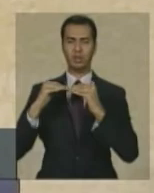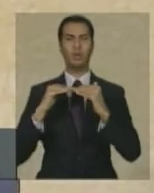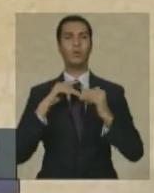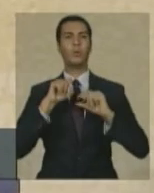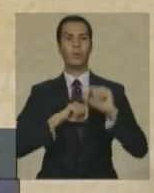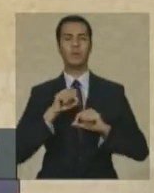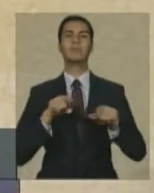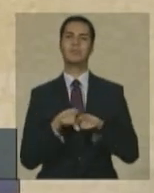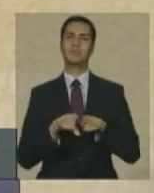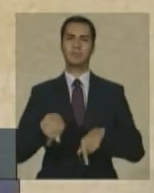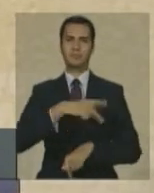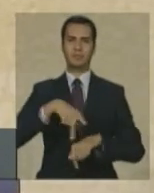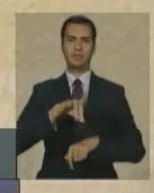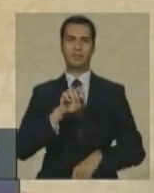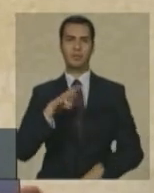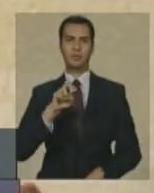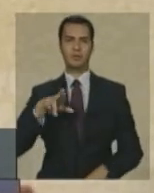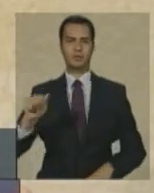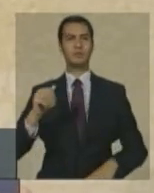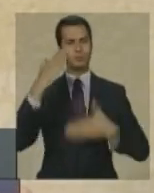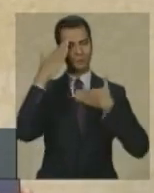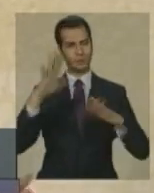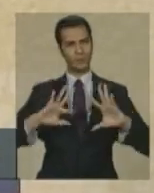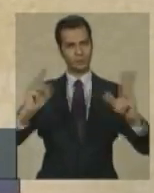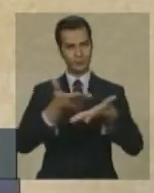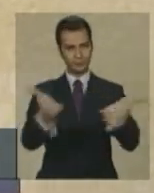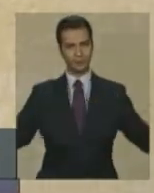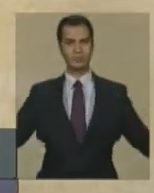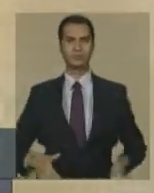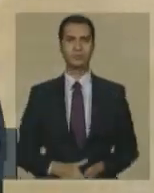país mais democrático muito obrigado a todos